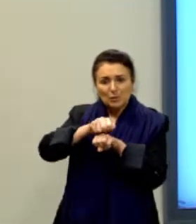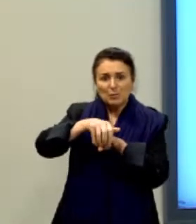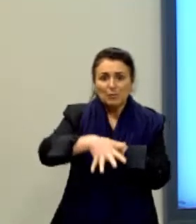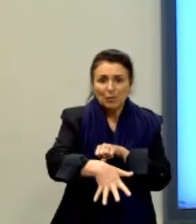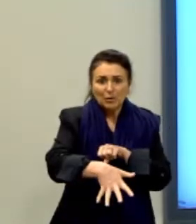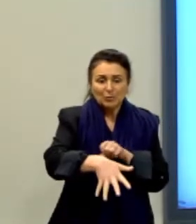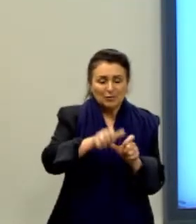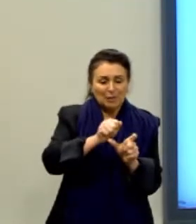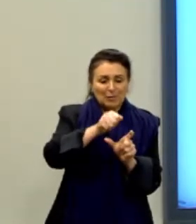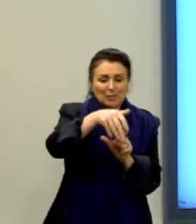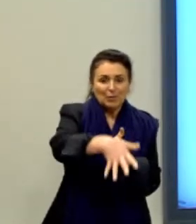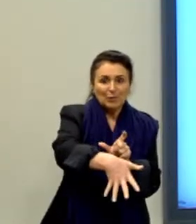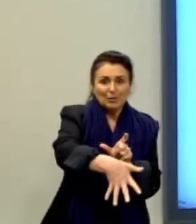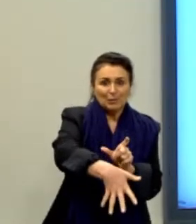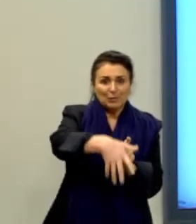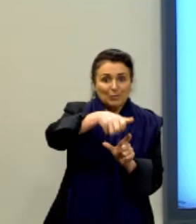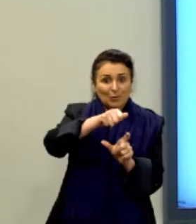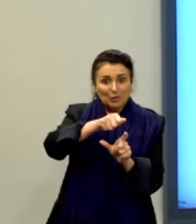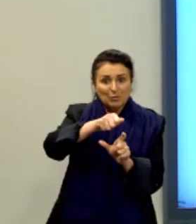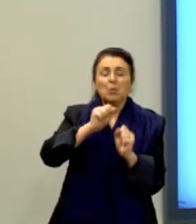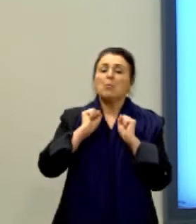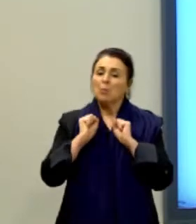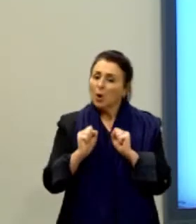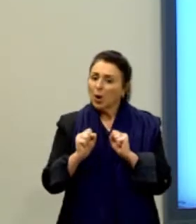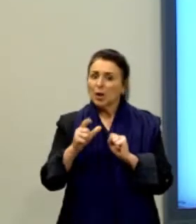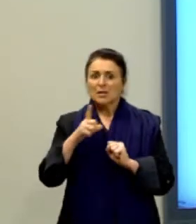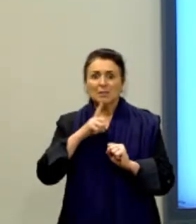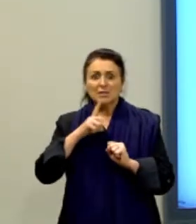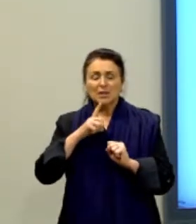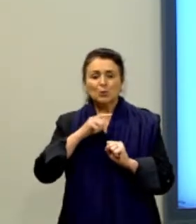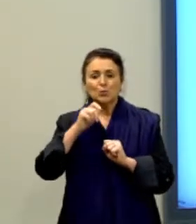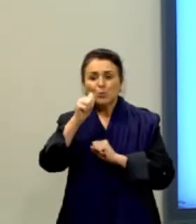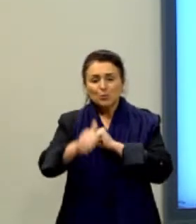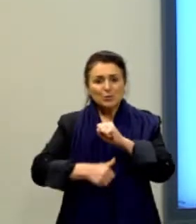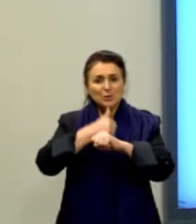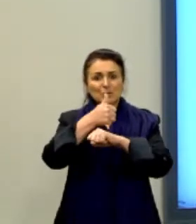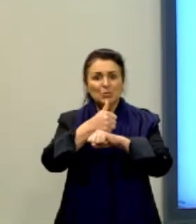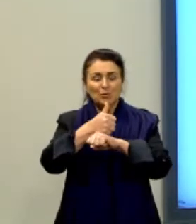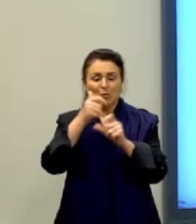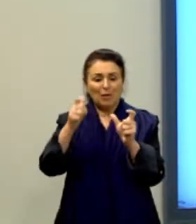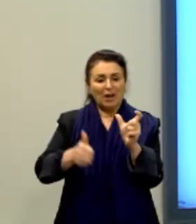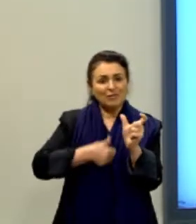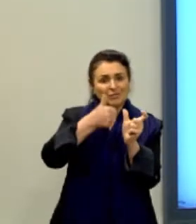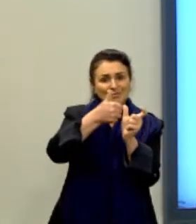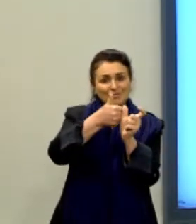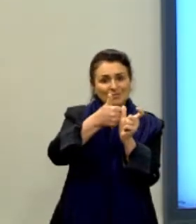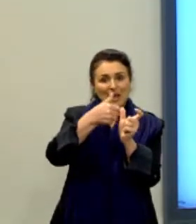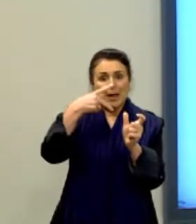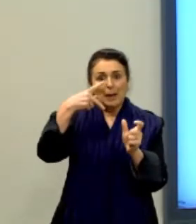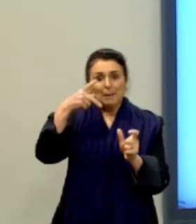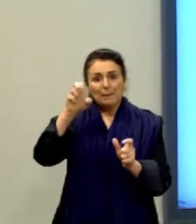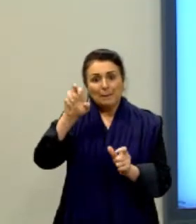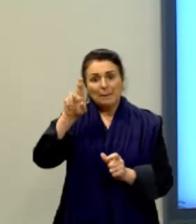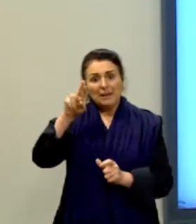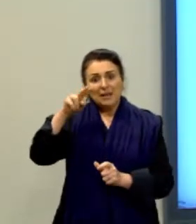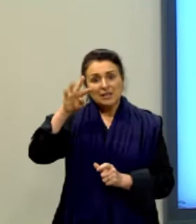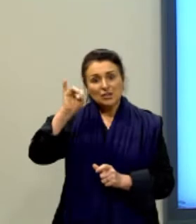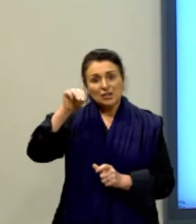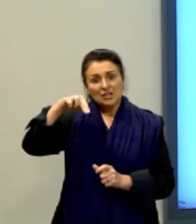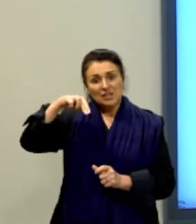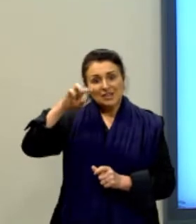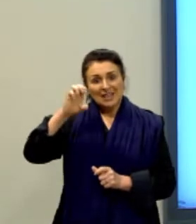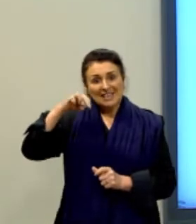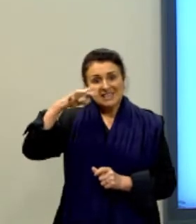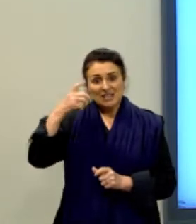uns mais amplos e outros mais específicos, tá? Mas é tudo por sinônimo, que tem que ter relação com o tema, pertinência. E produtivo